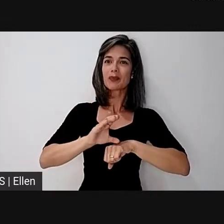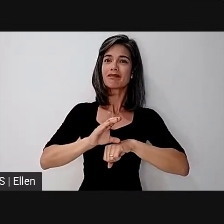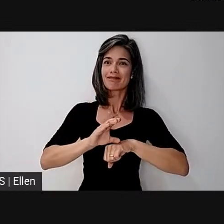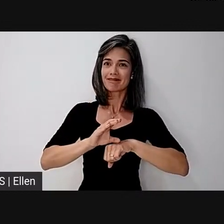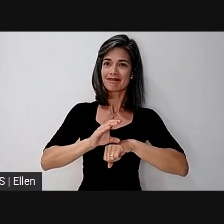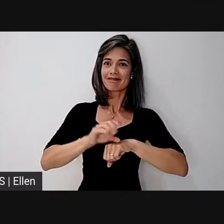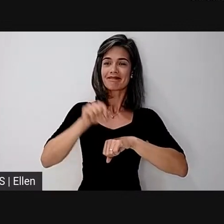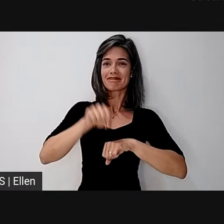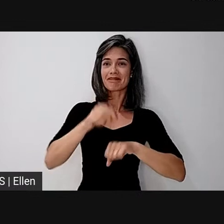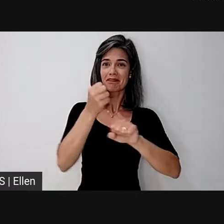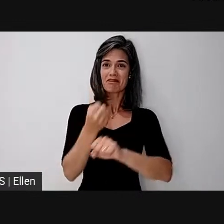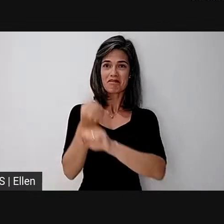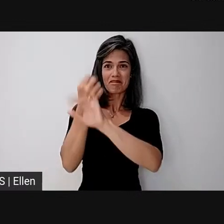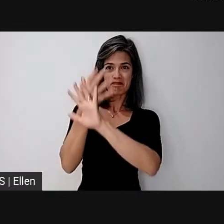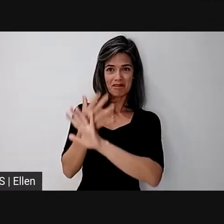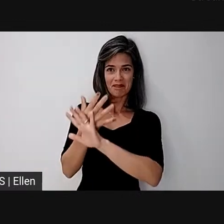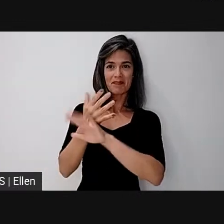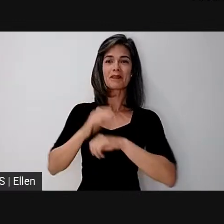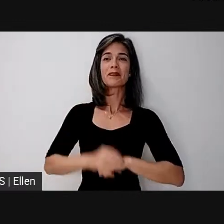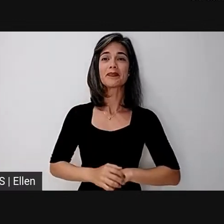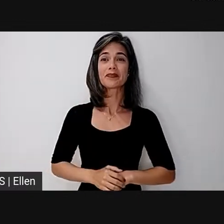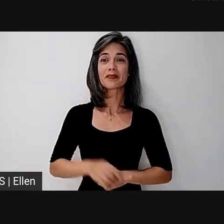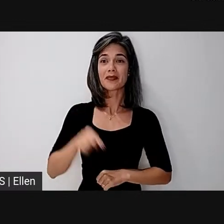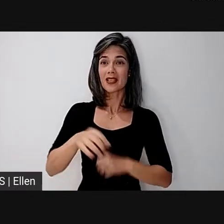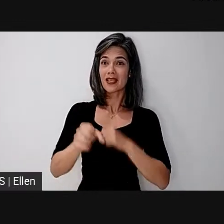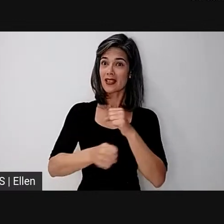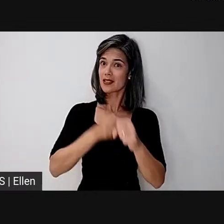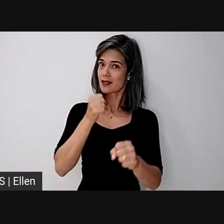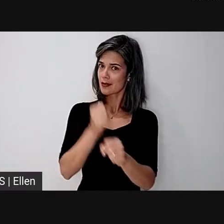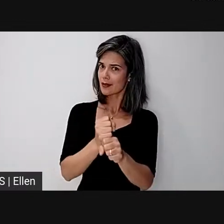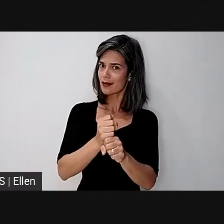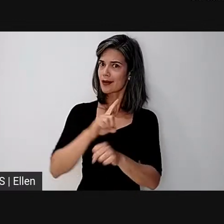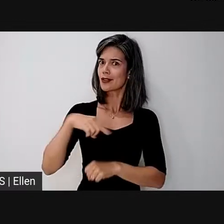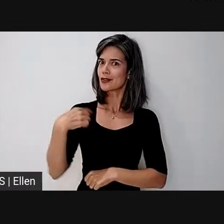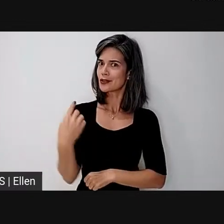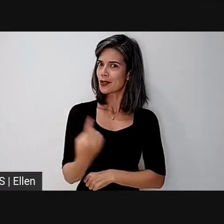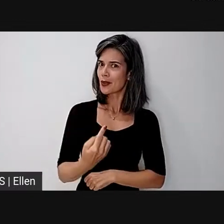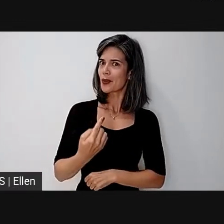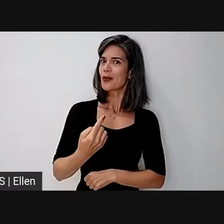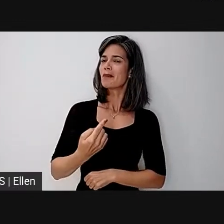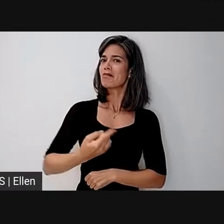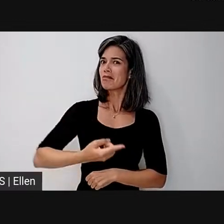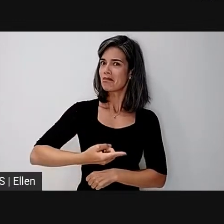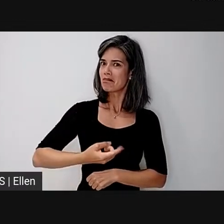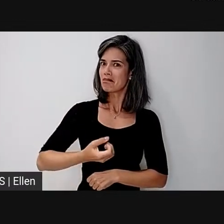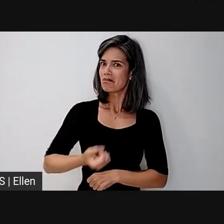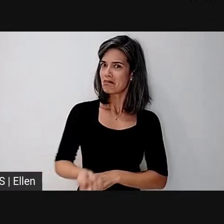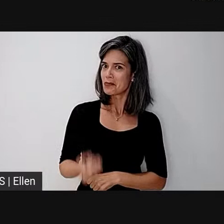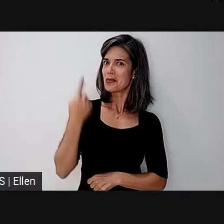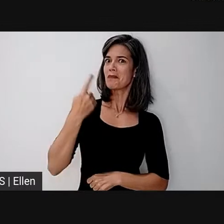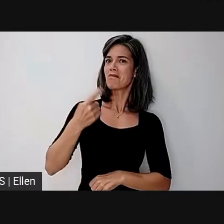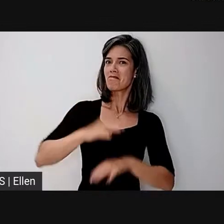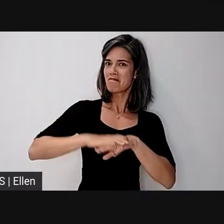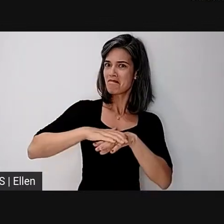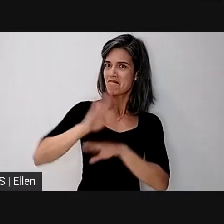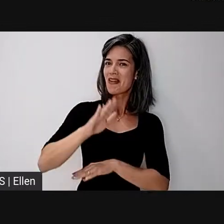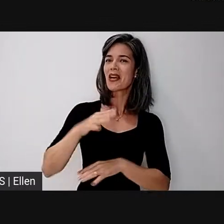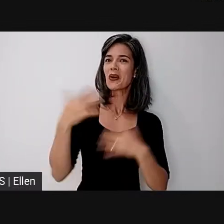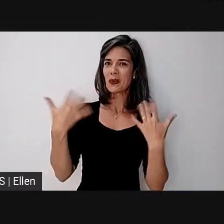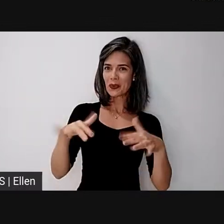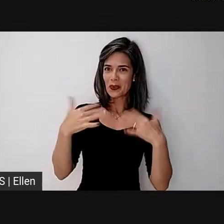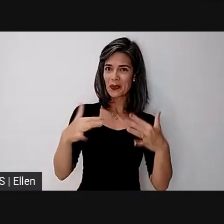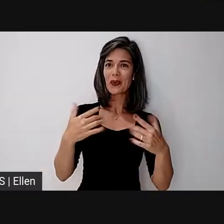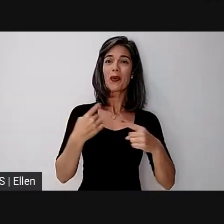web conferência. Nesse ano nós ousamos mais um pouco, porque além da formação